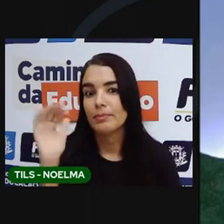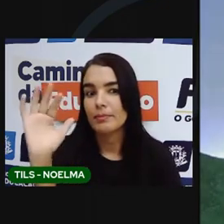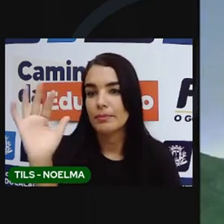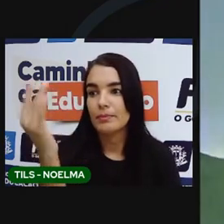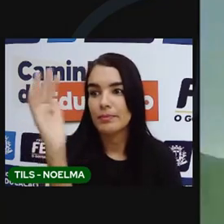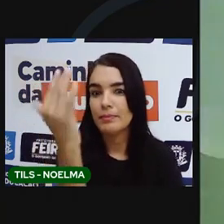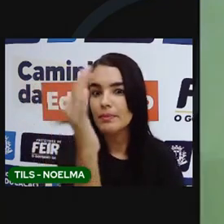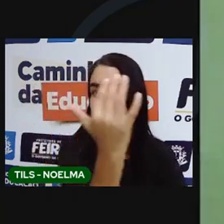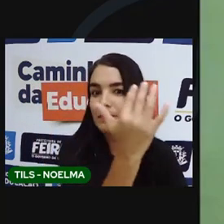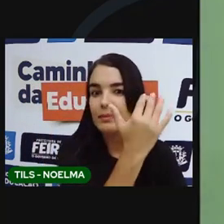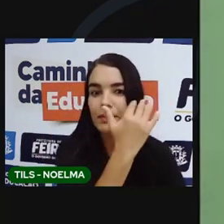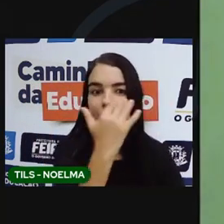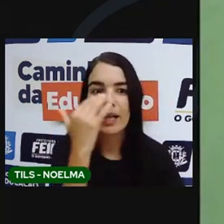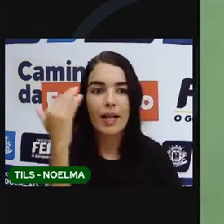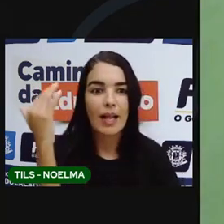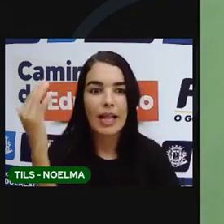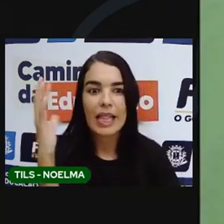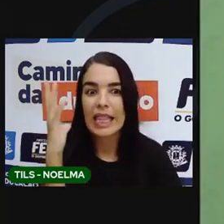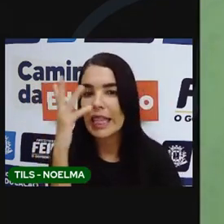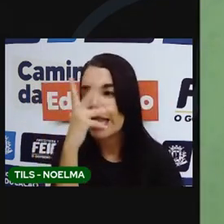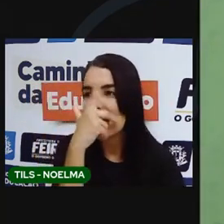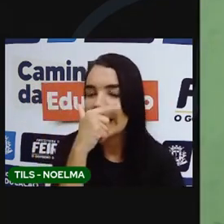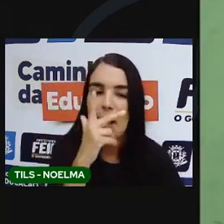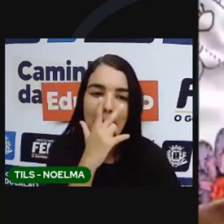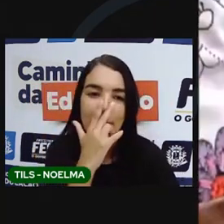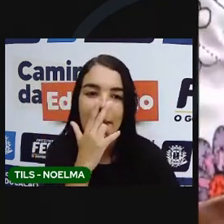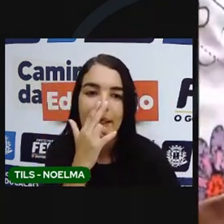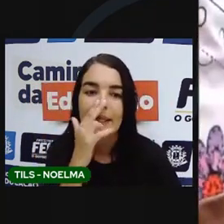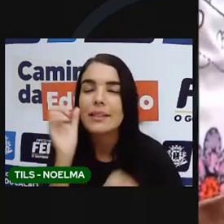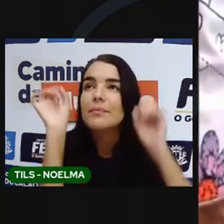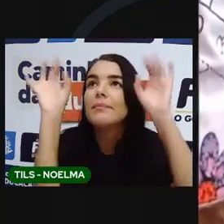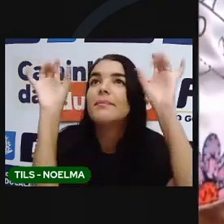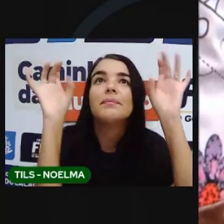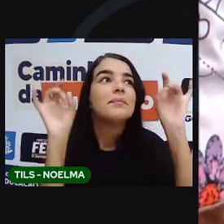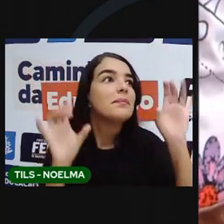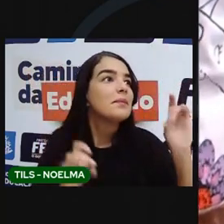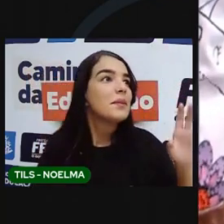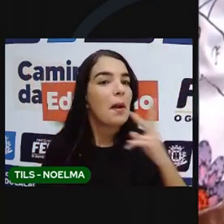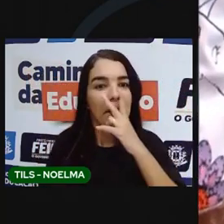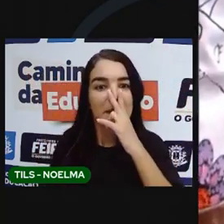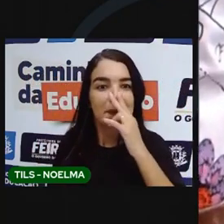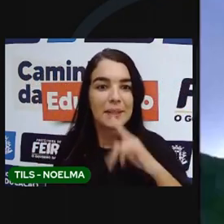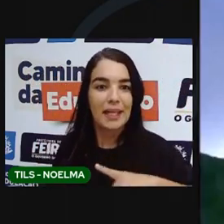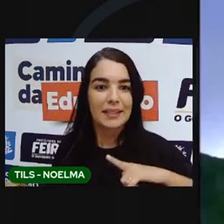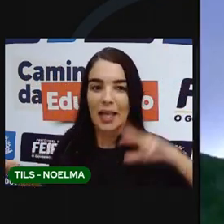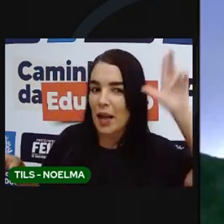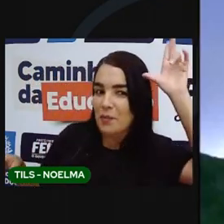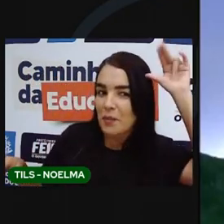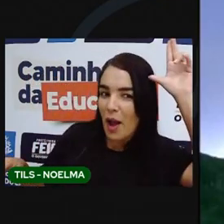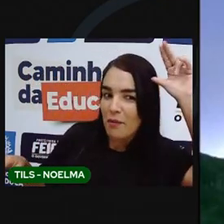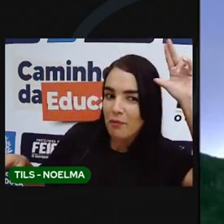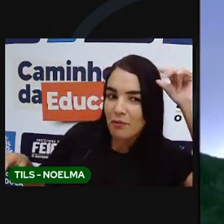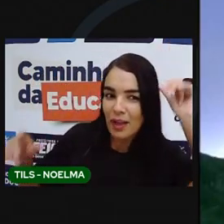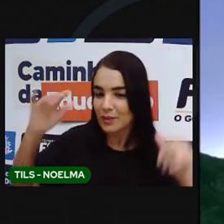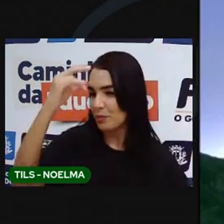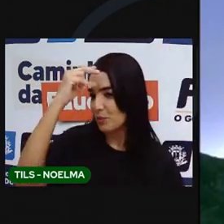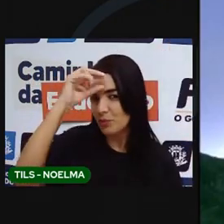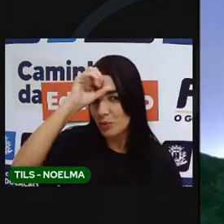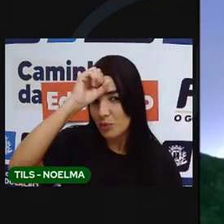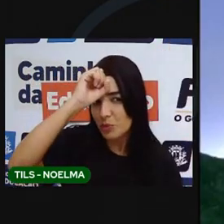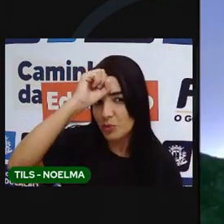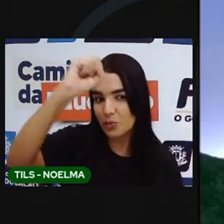essa floresta parece uma floresta encantada. De repente, no meio vai ter um unicórnio. Unicórnio no meio? É, tem asas. Não, tem um